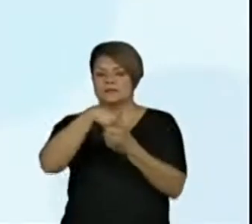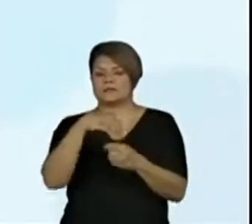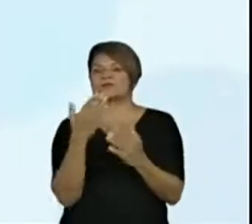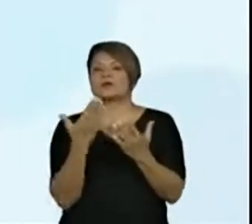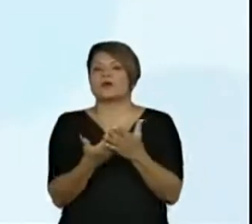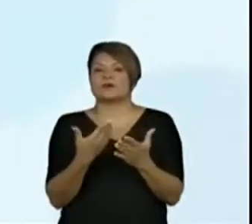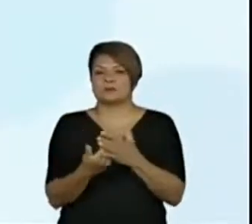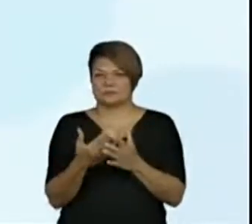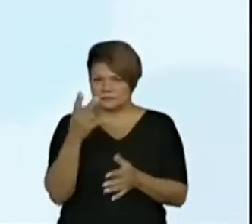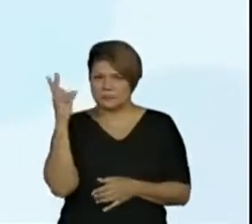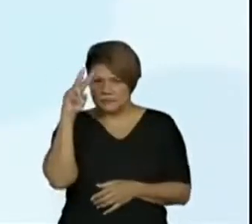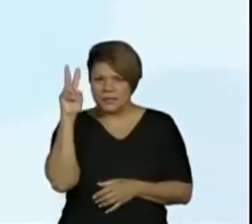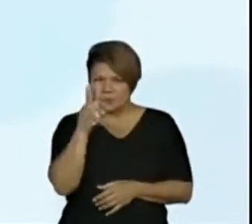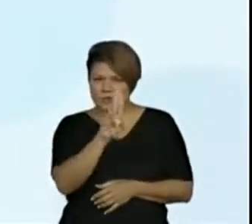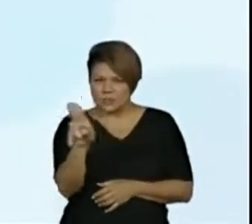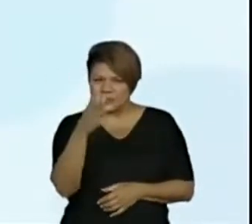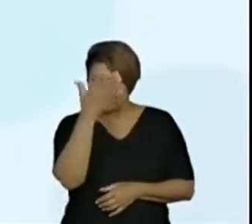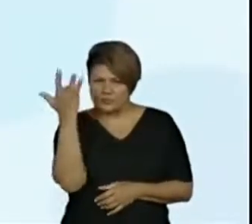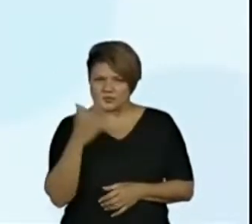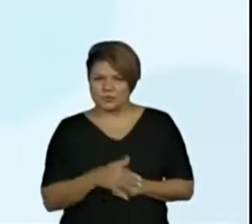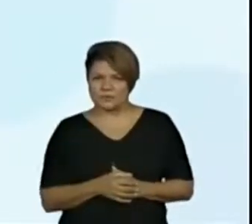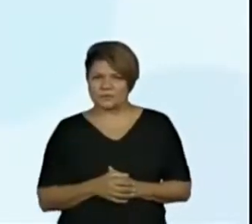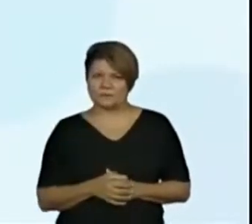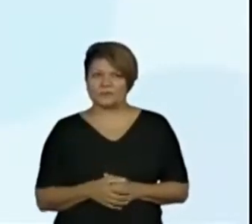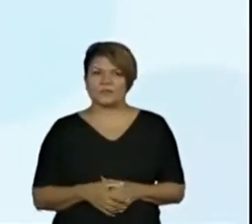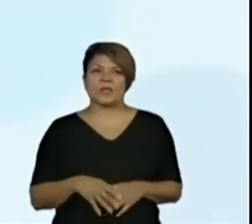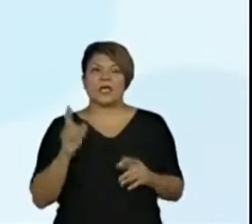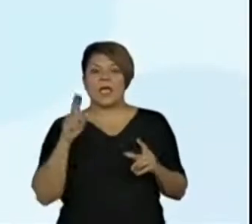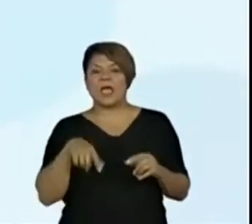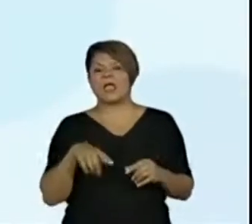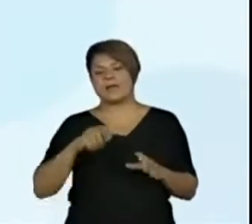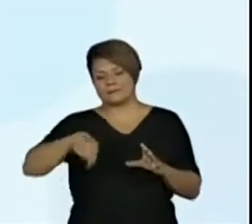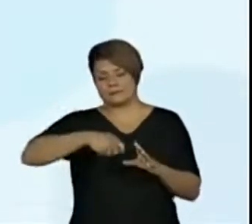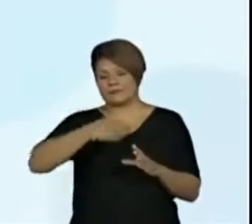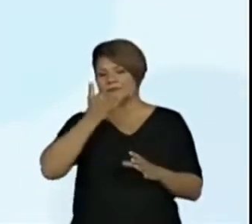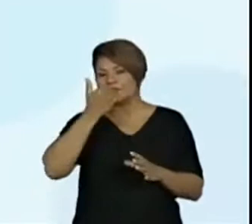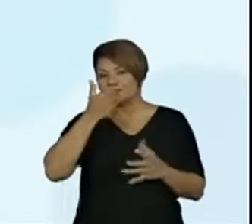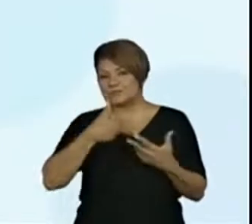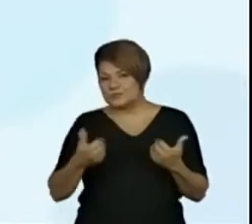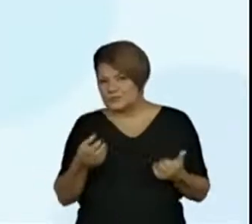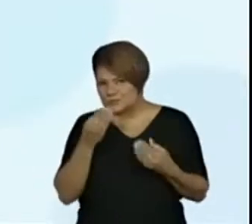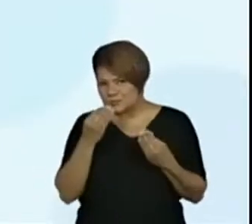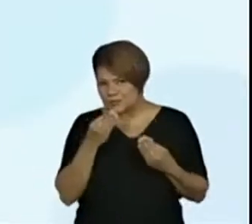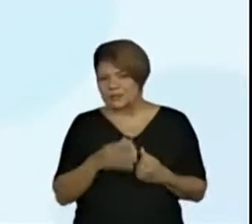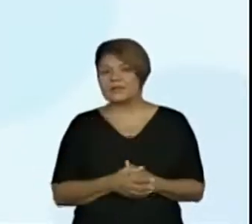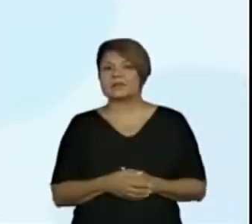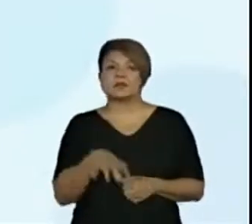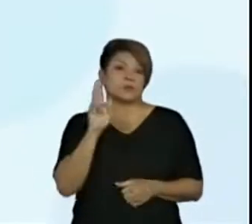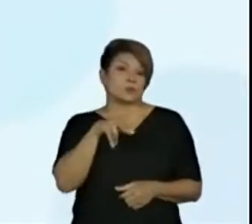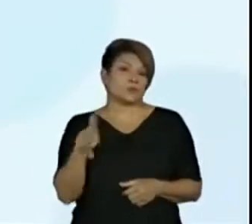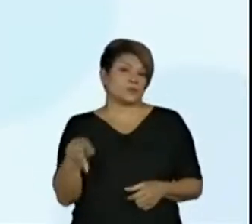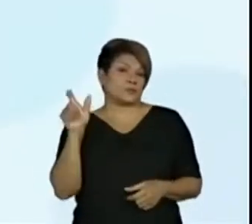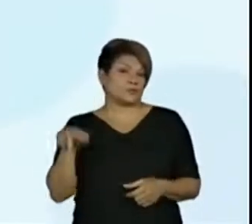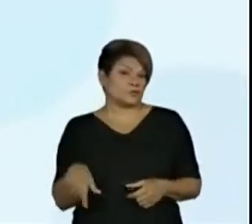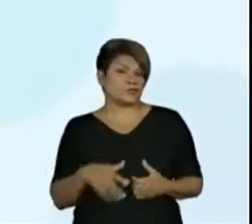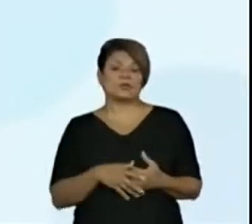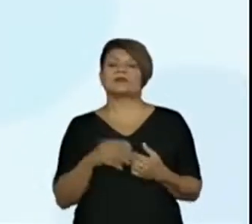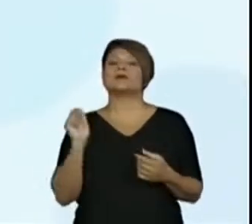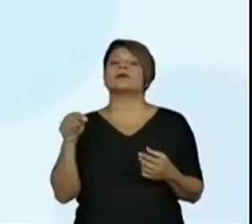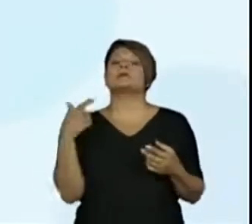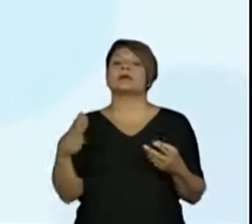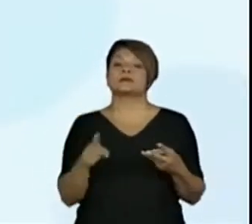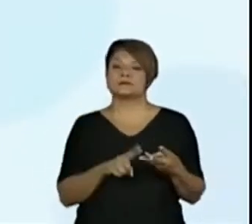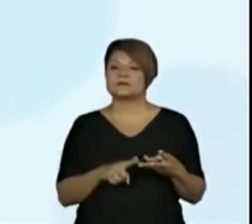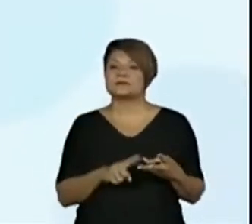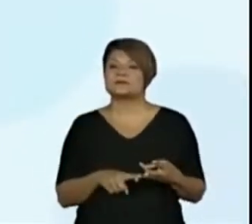nome da pessoa que trabalha lá na escola? É uma merendeira? Uma professora? Quem mais?